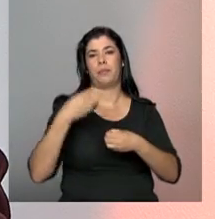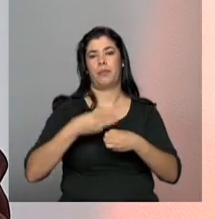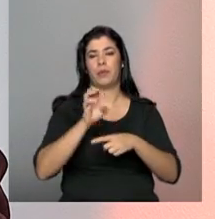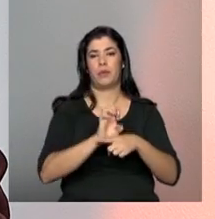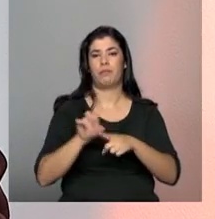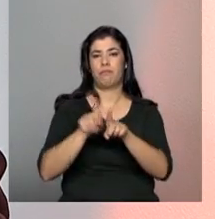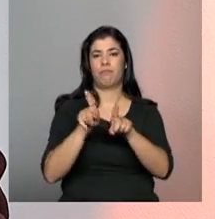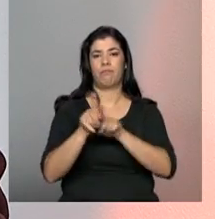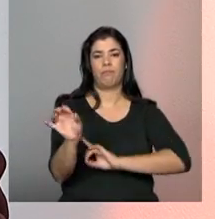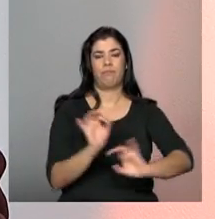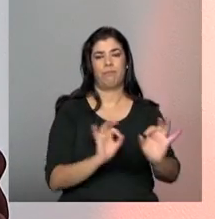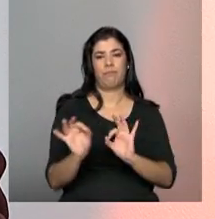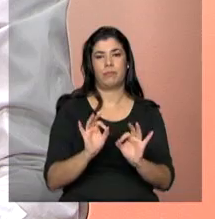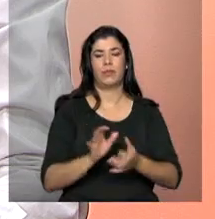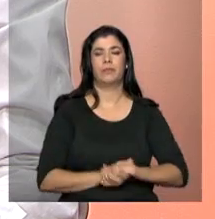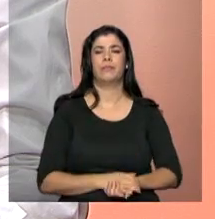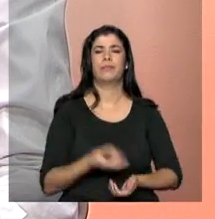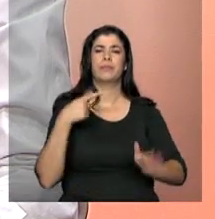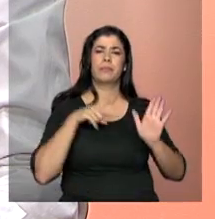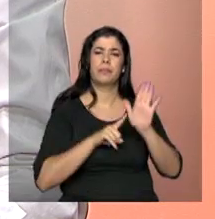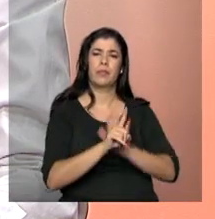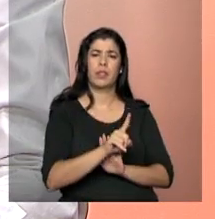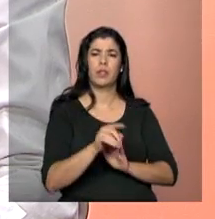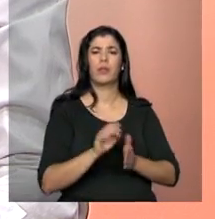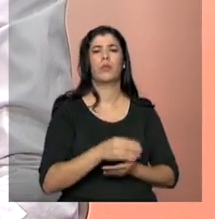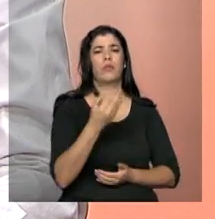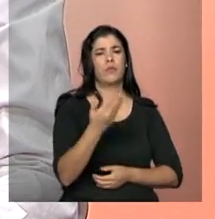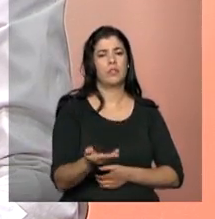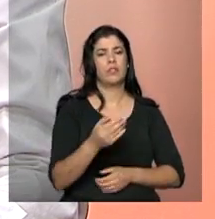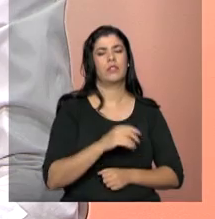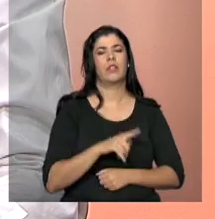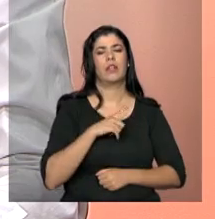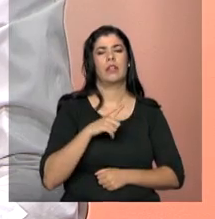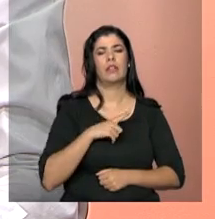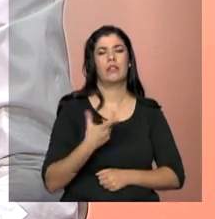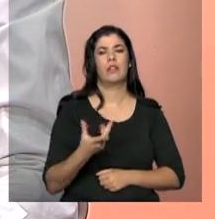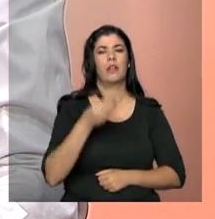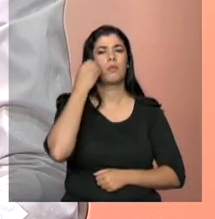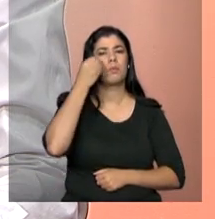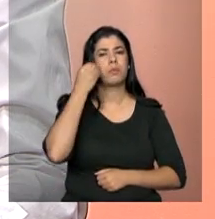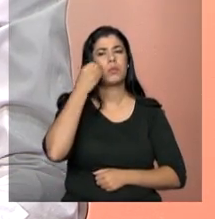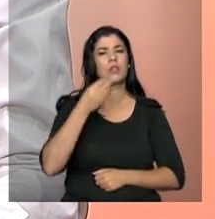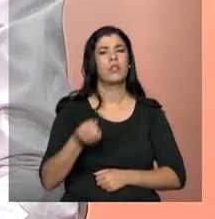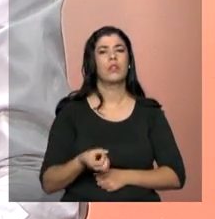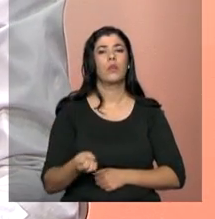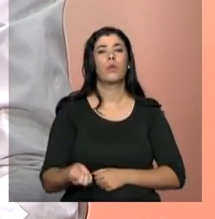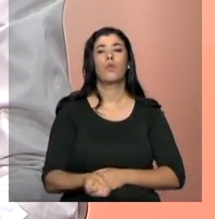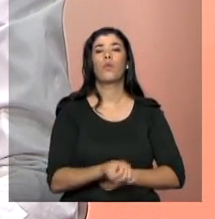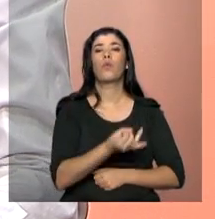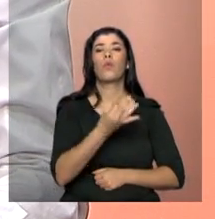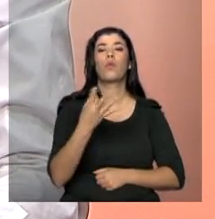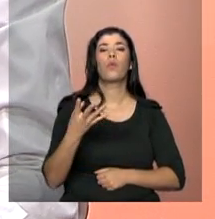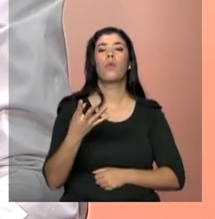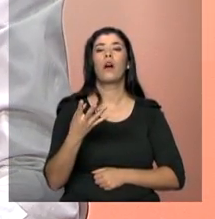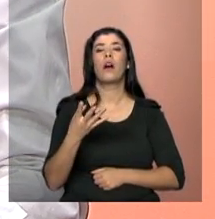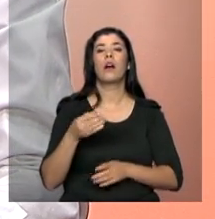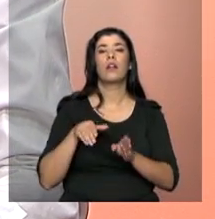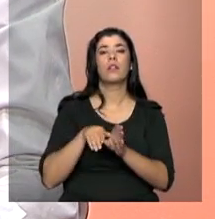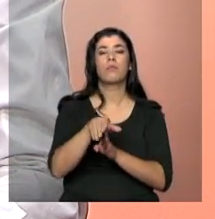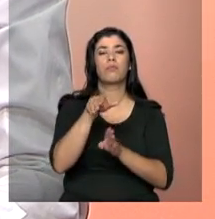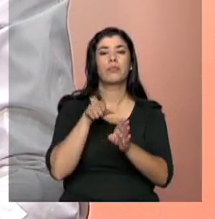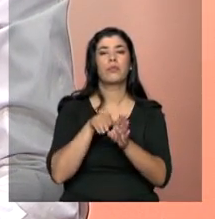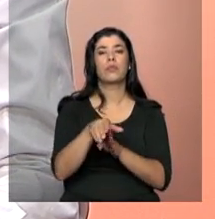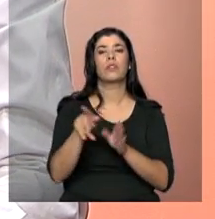Nacional. E, Conselheira, quais são as deliberações que o Conselho Nacional de Assistência Social ele aprovou com vista a